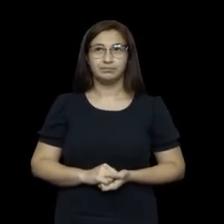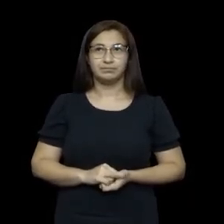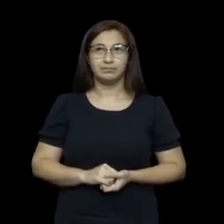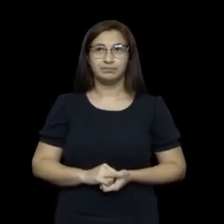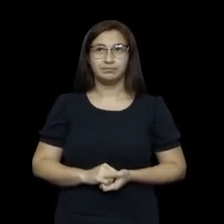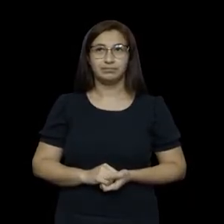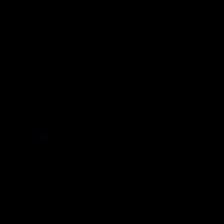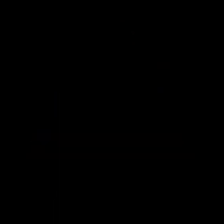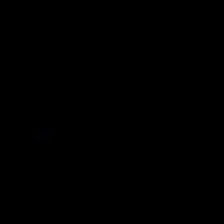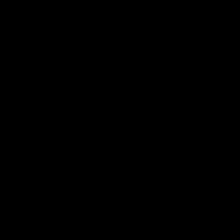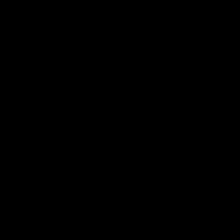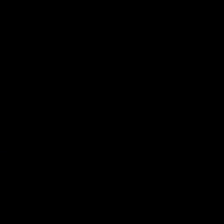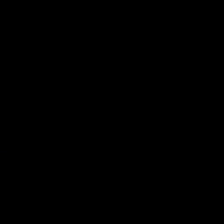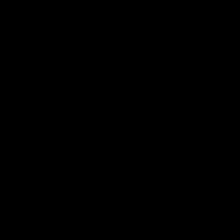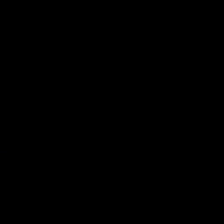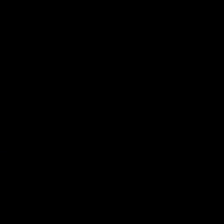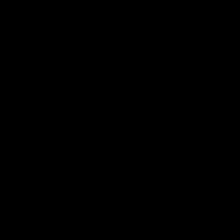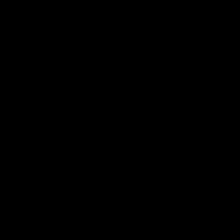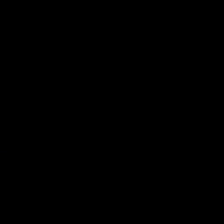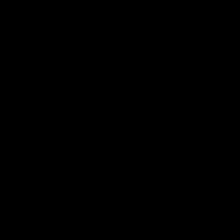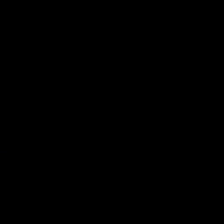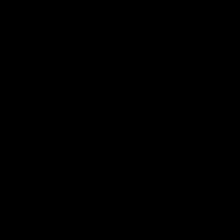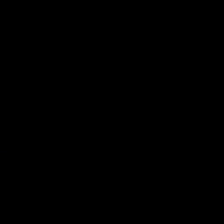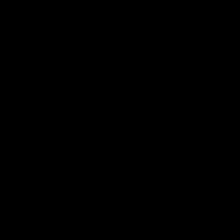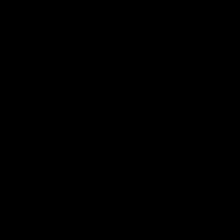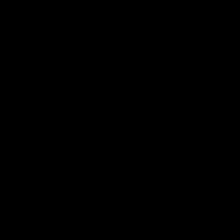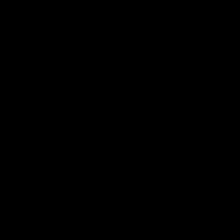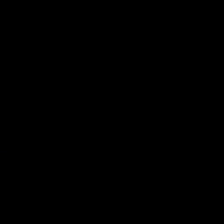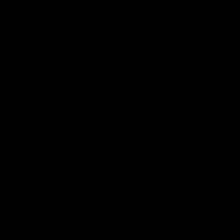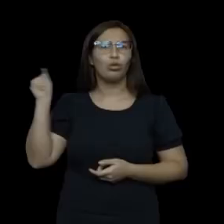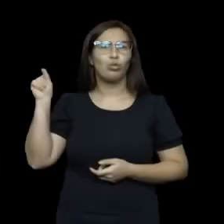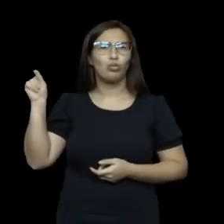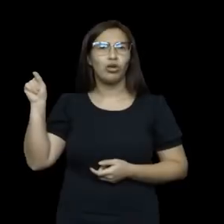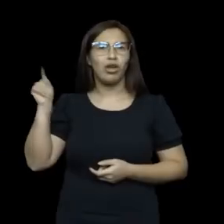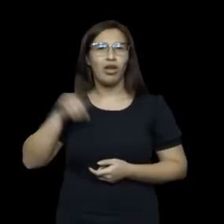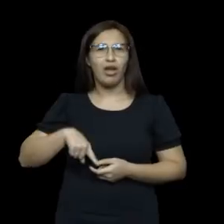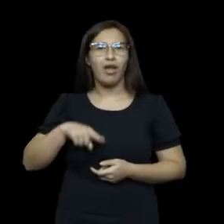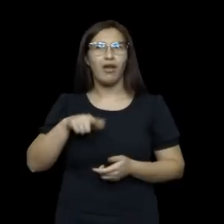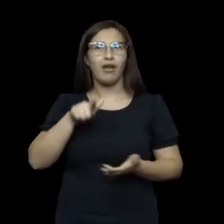padre Pedro essa daí é uma cartilha